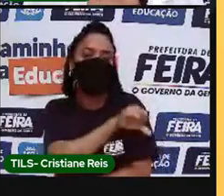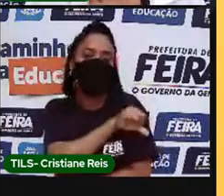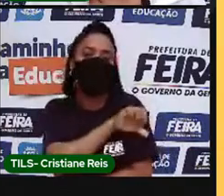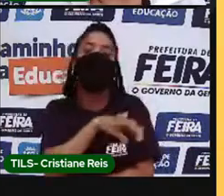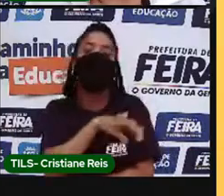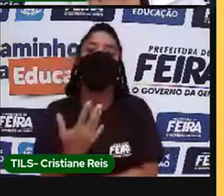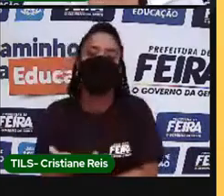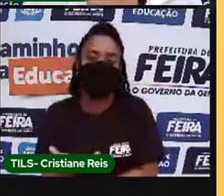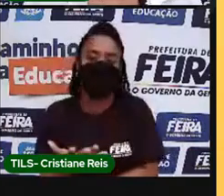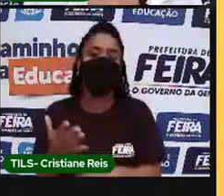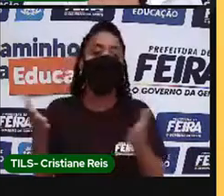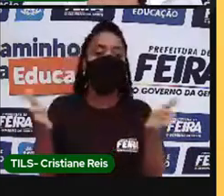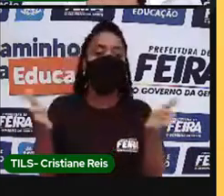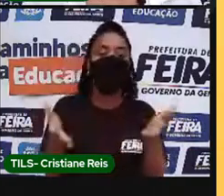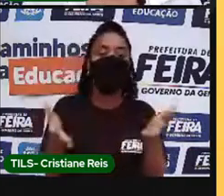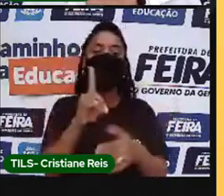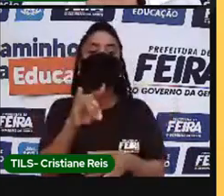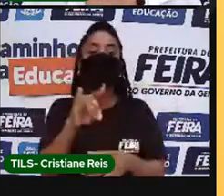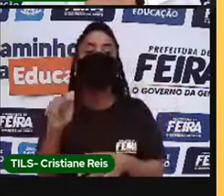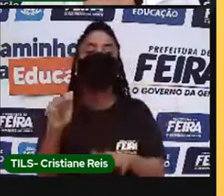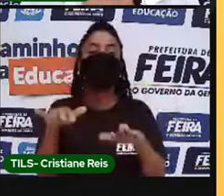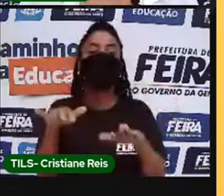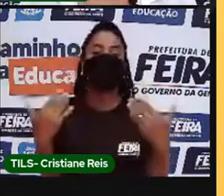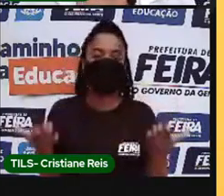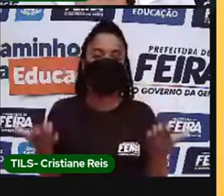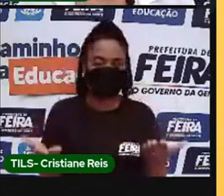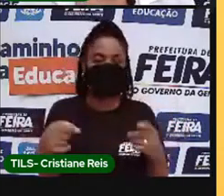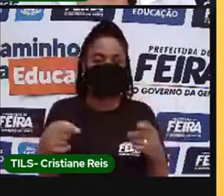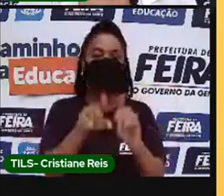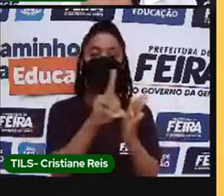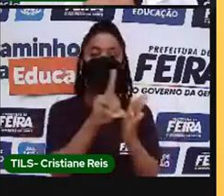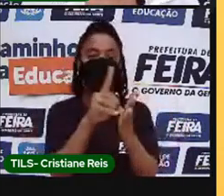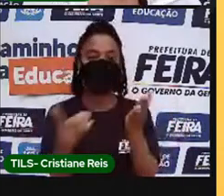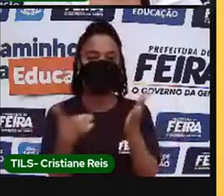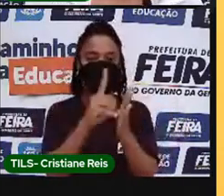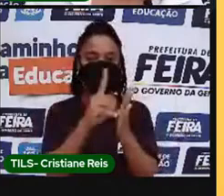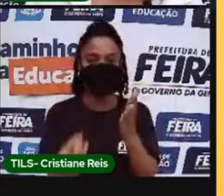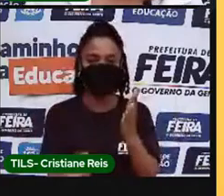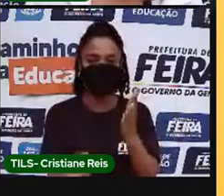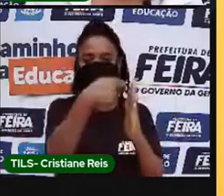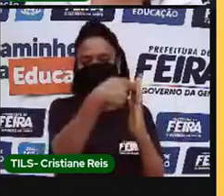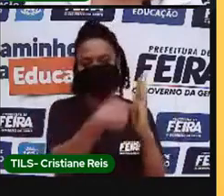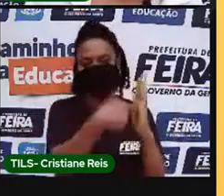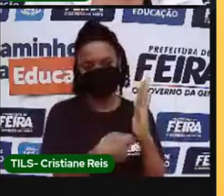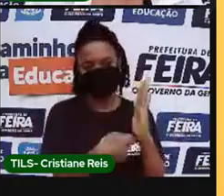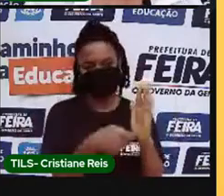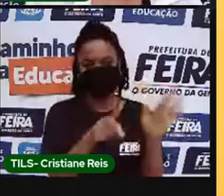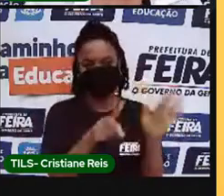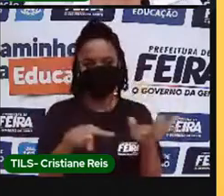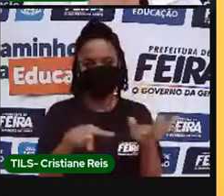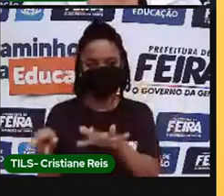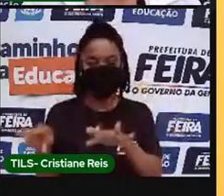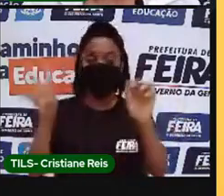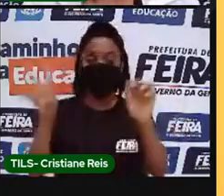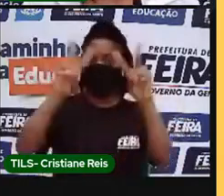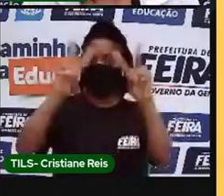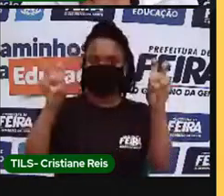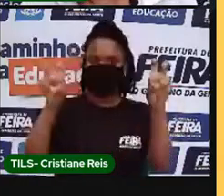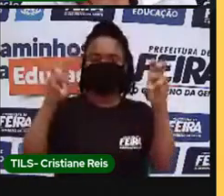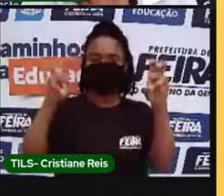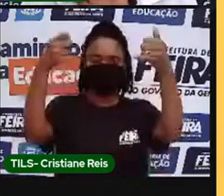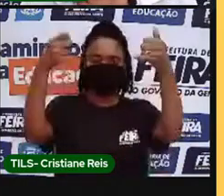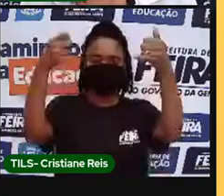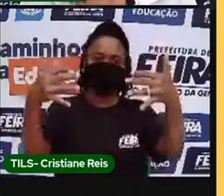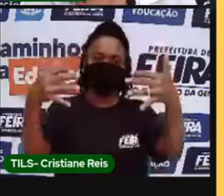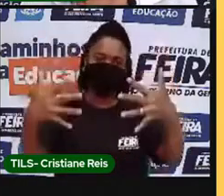o título diário de registro das aulas da semana e o nosso tema, o que vamos discutir hoje,